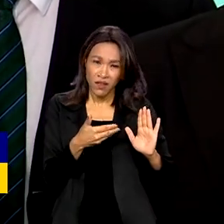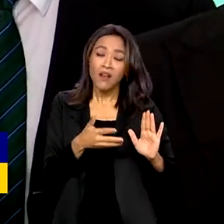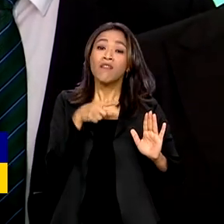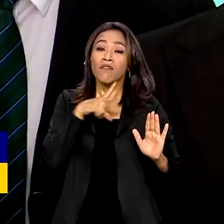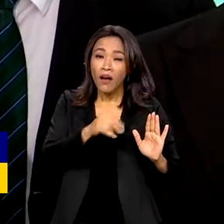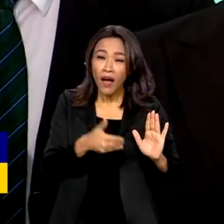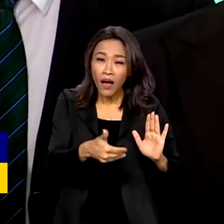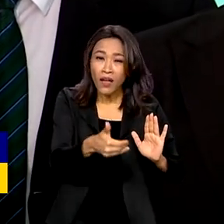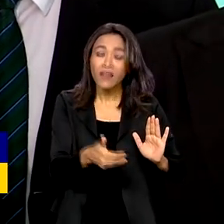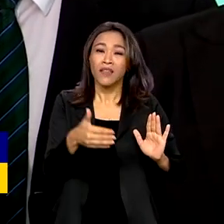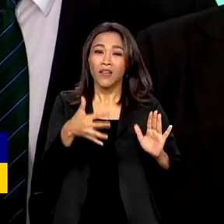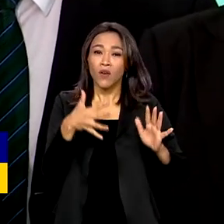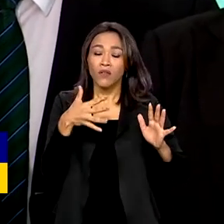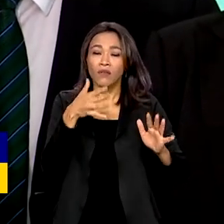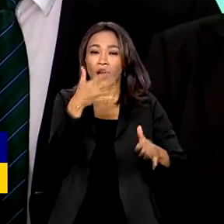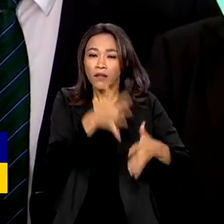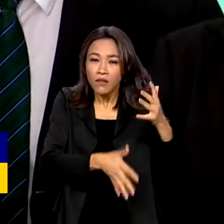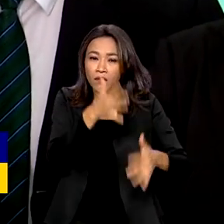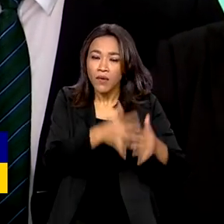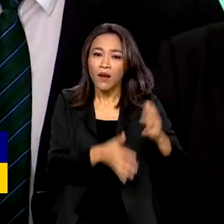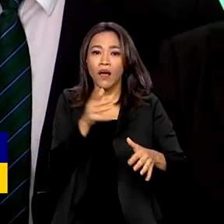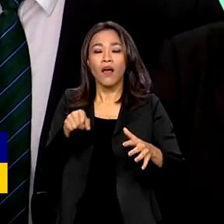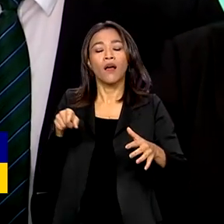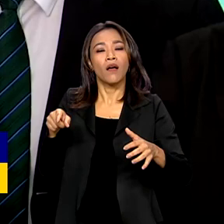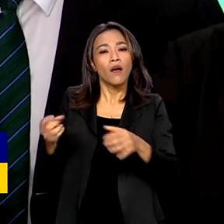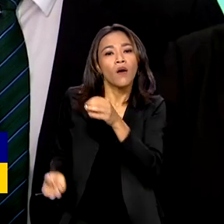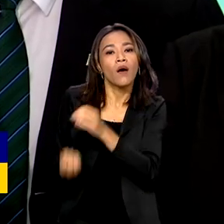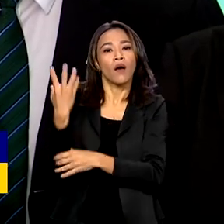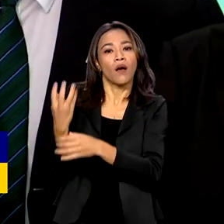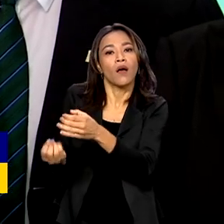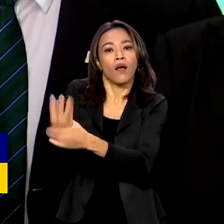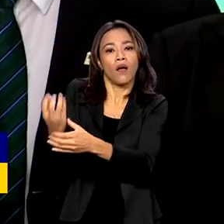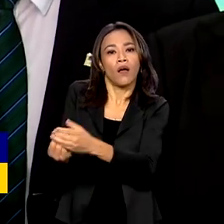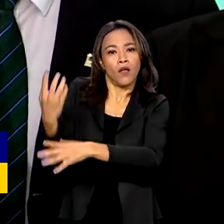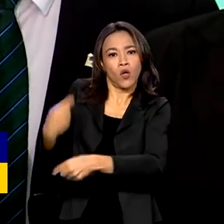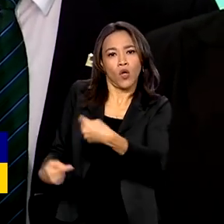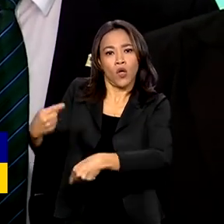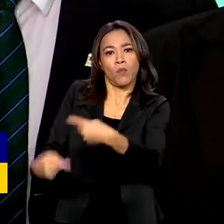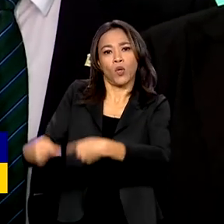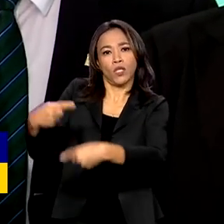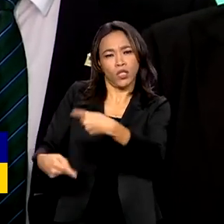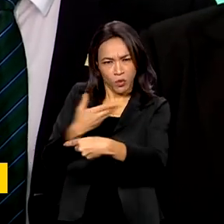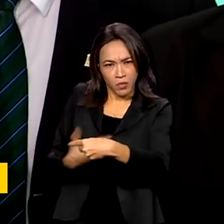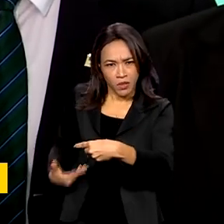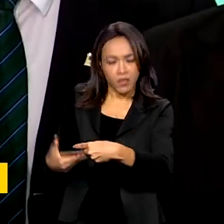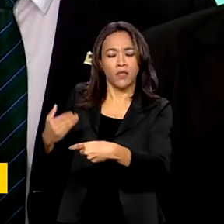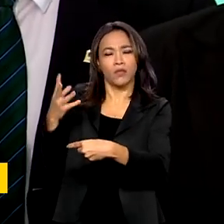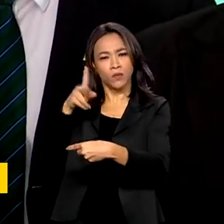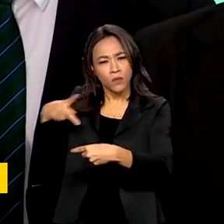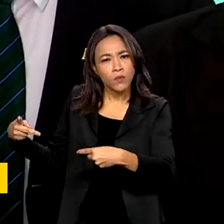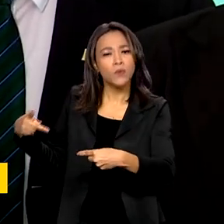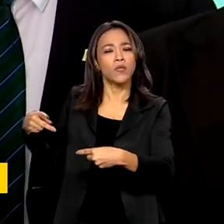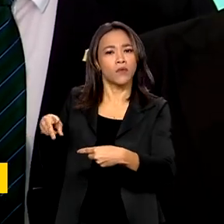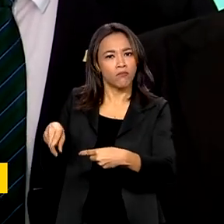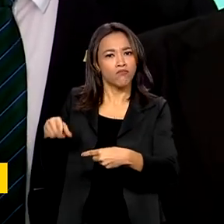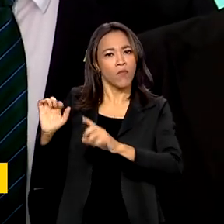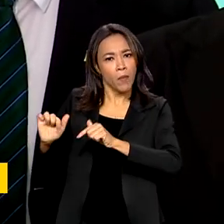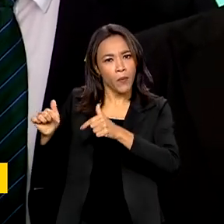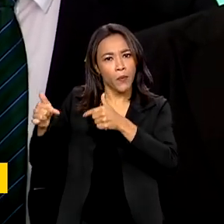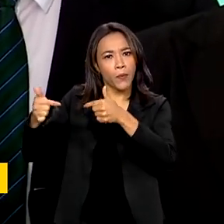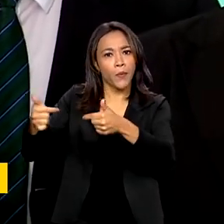implementação do programa de governo do presidente Lula e da sua ação, onde coloca a